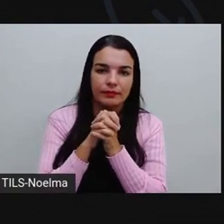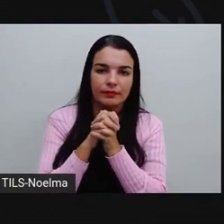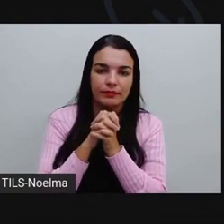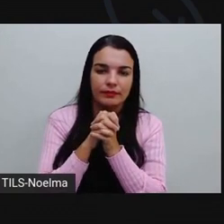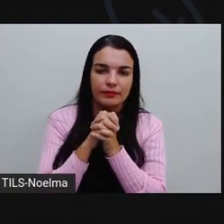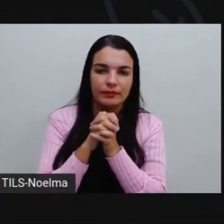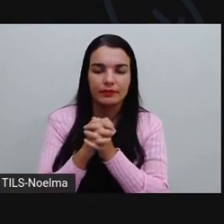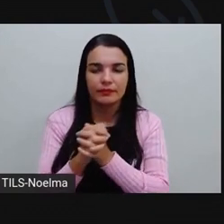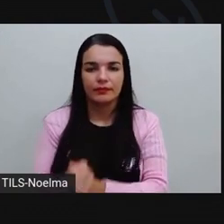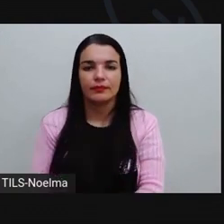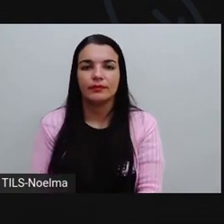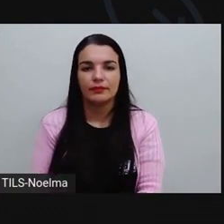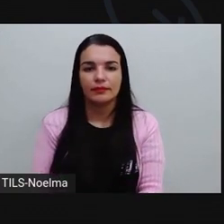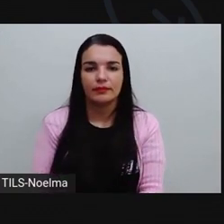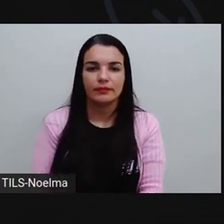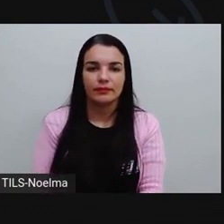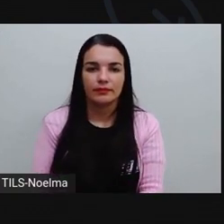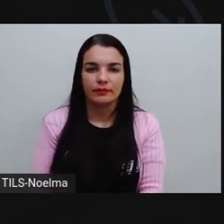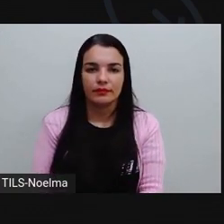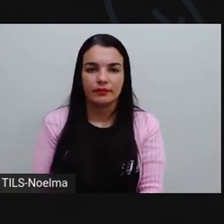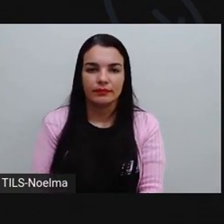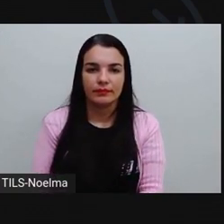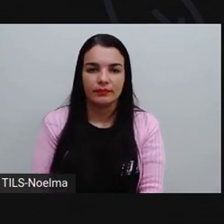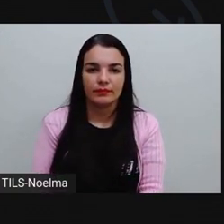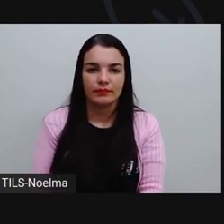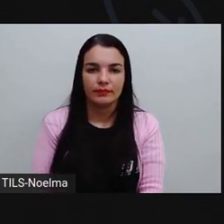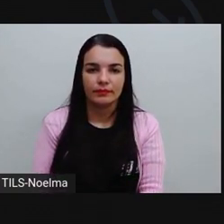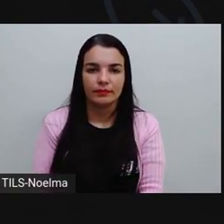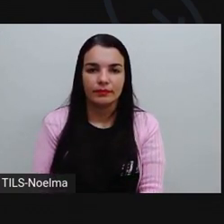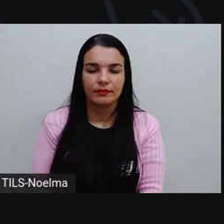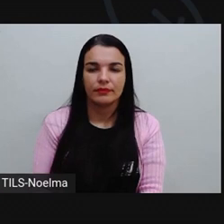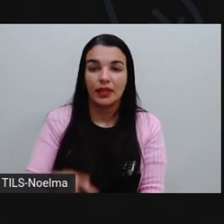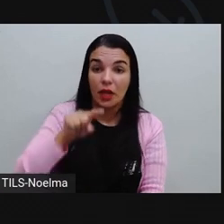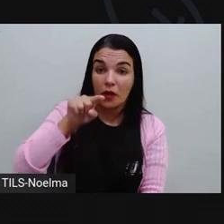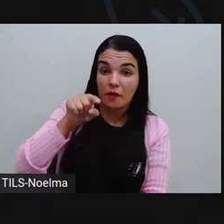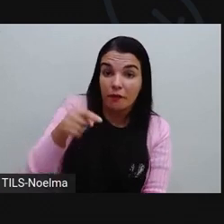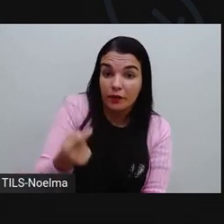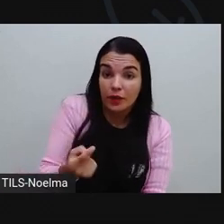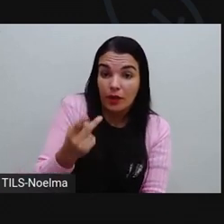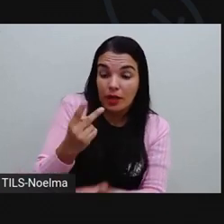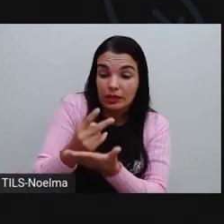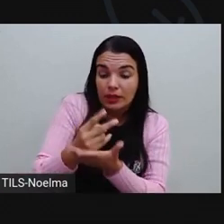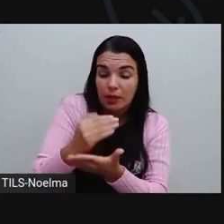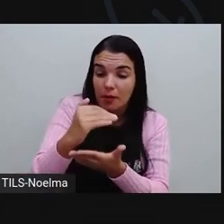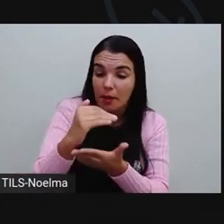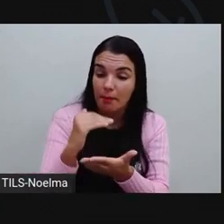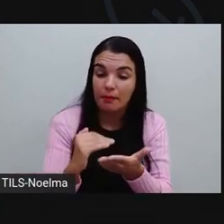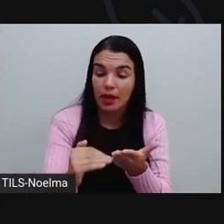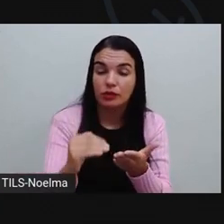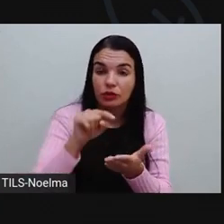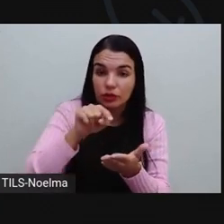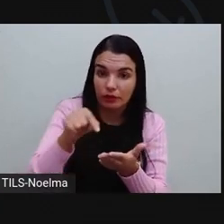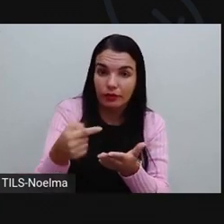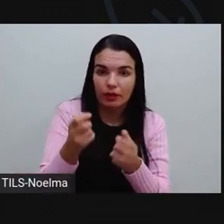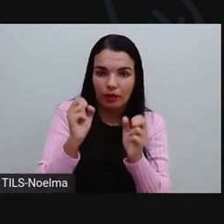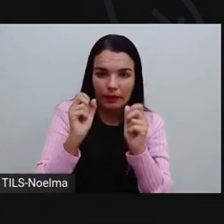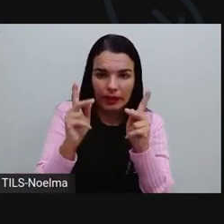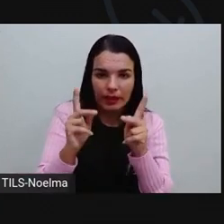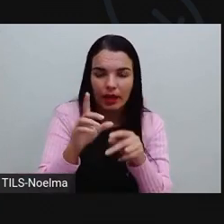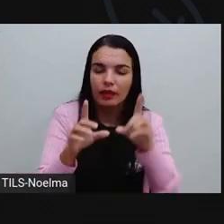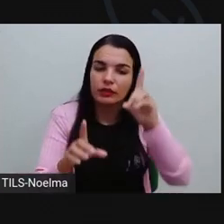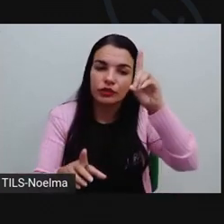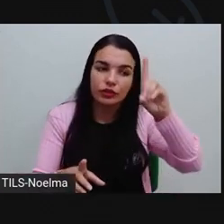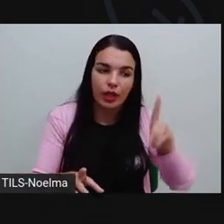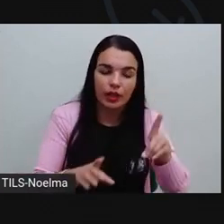menos 58,17. Olha, vírgula embaixo de vírgula, certo? Aí nós começamos da